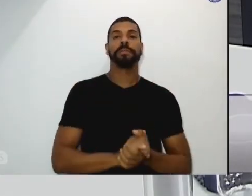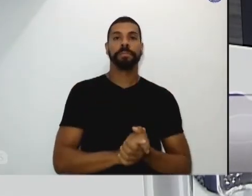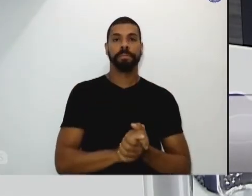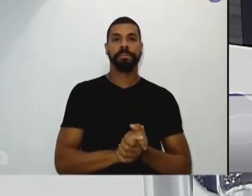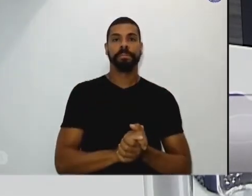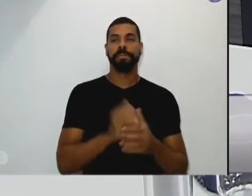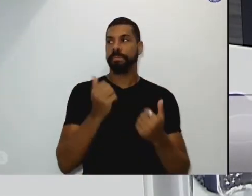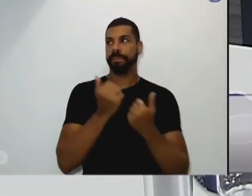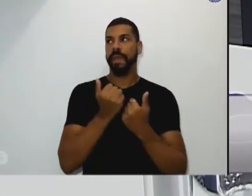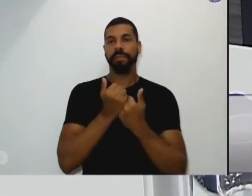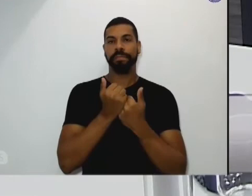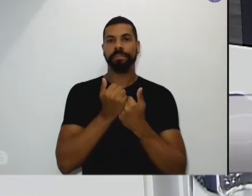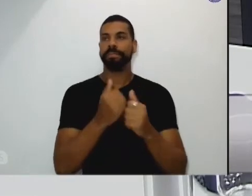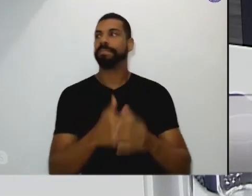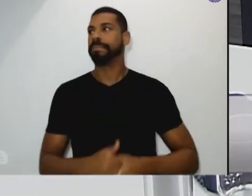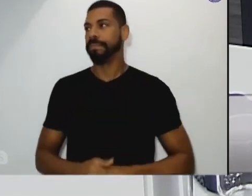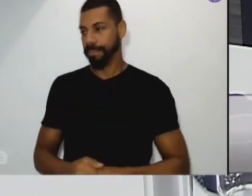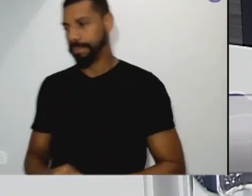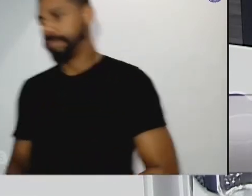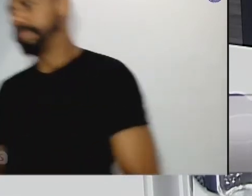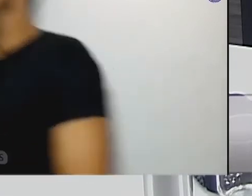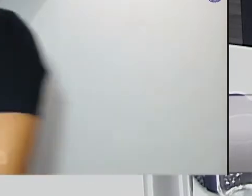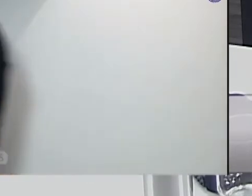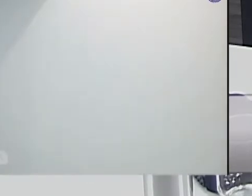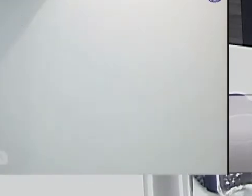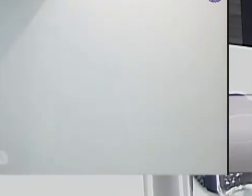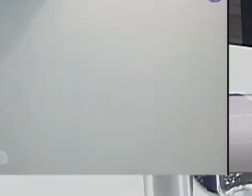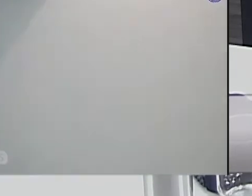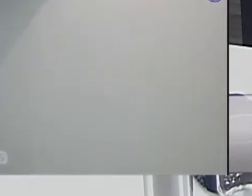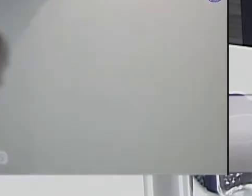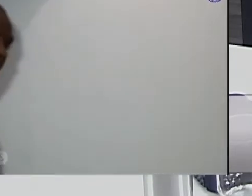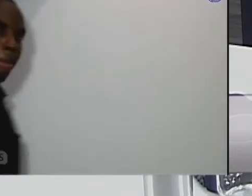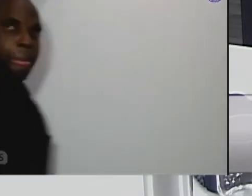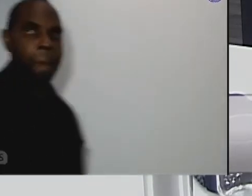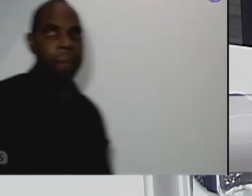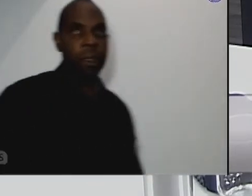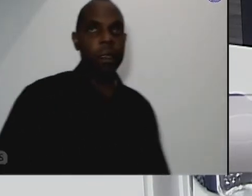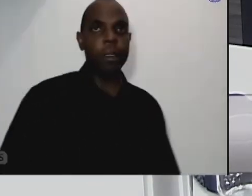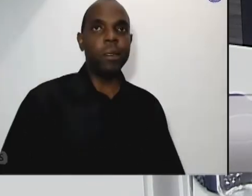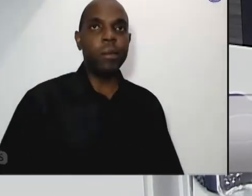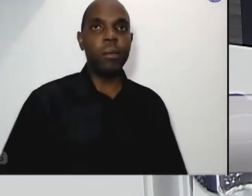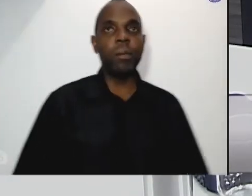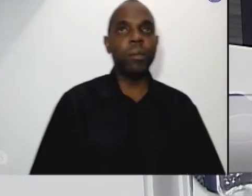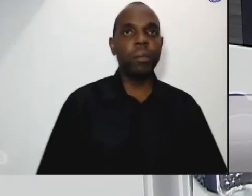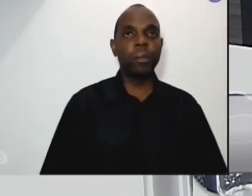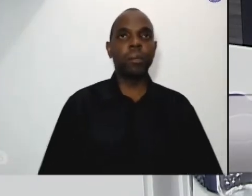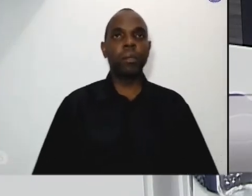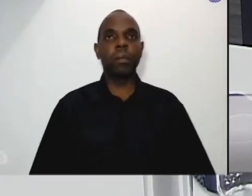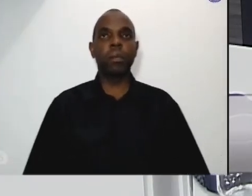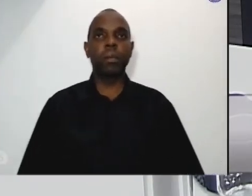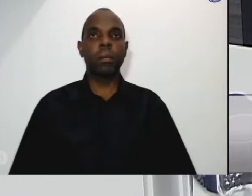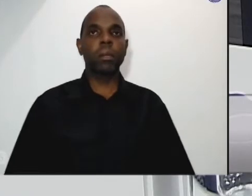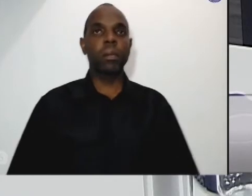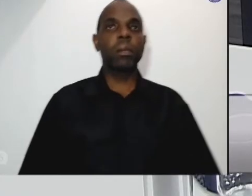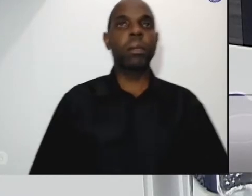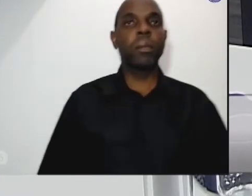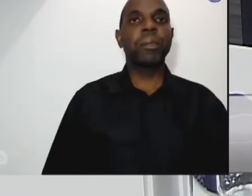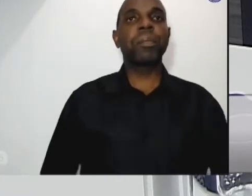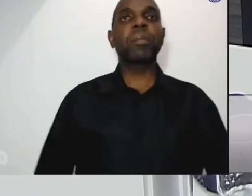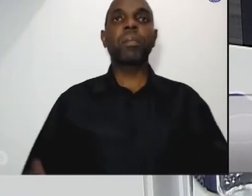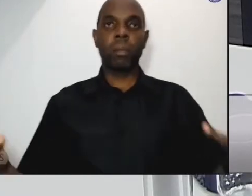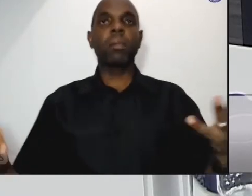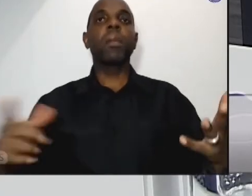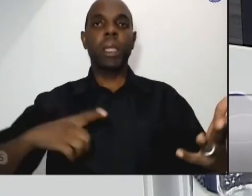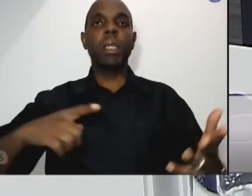eu coloquei estava no slide ali qualquer dúvida tem um telefone um telefone celular que entra em contato